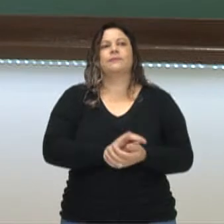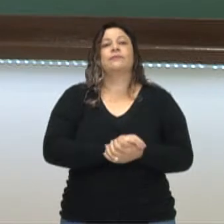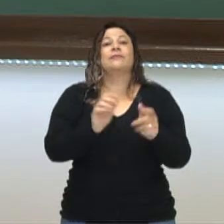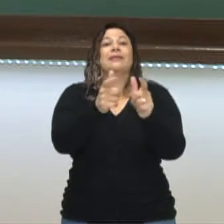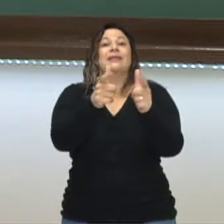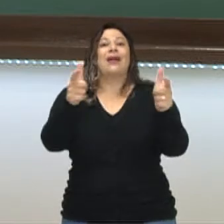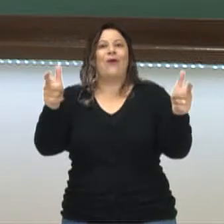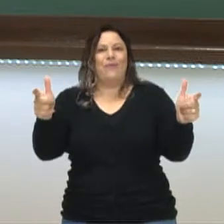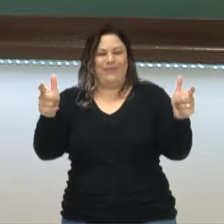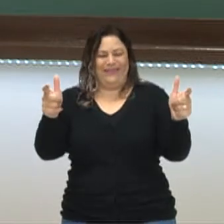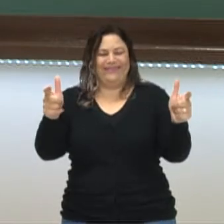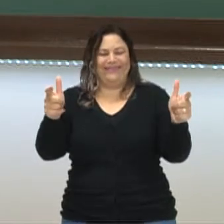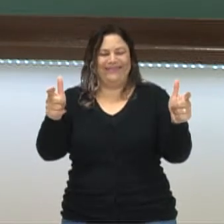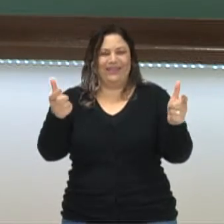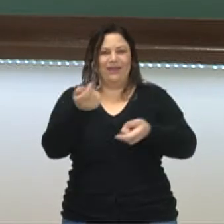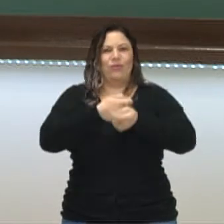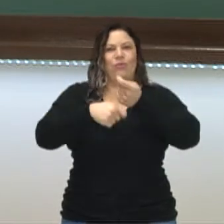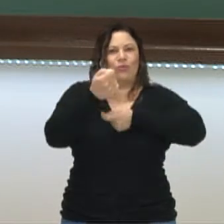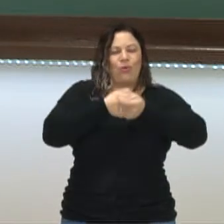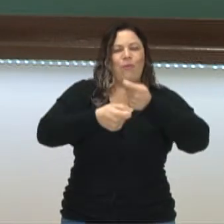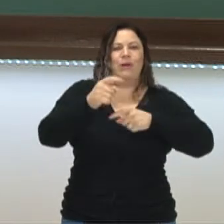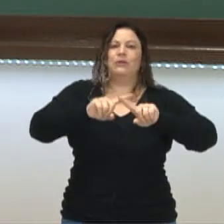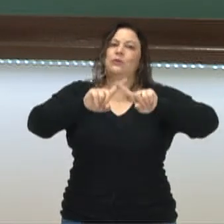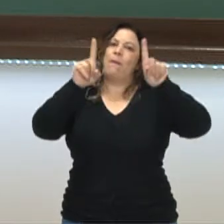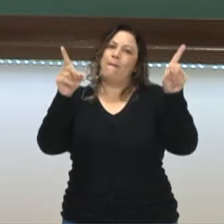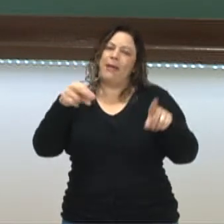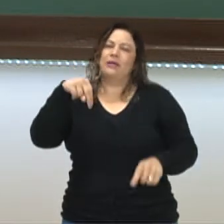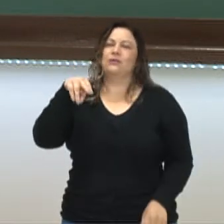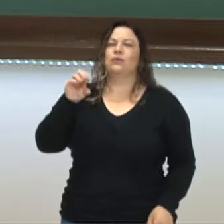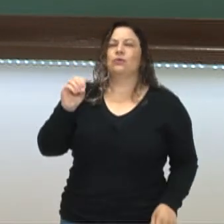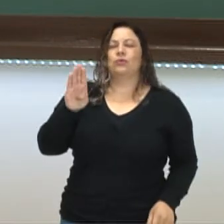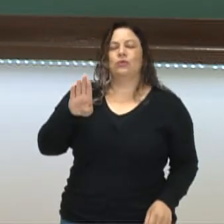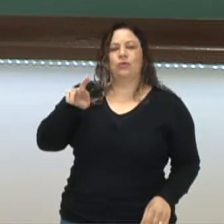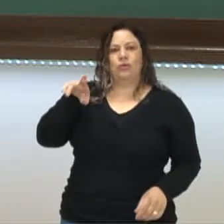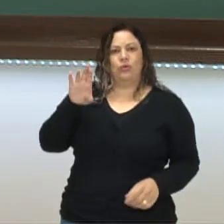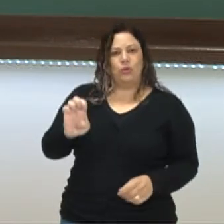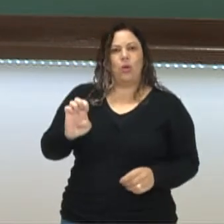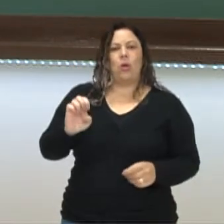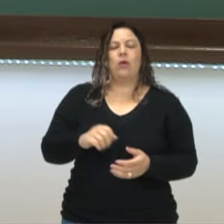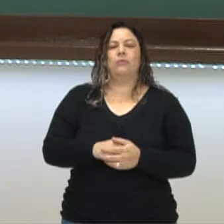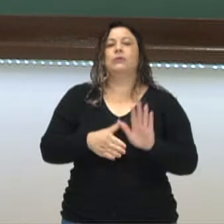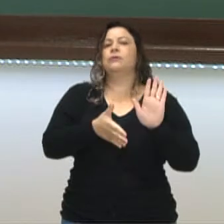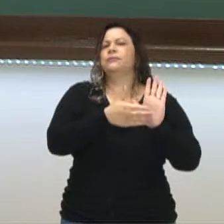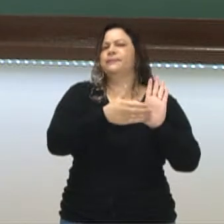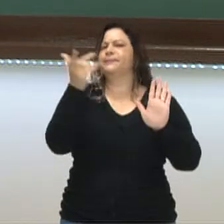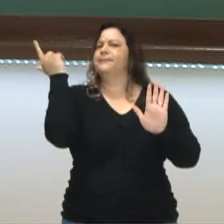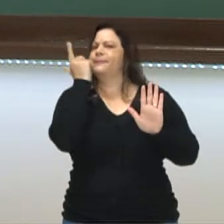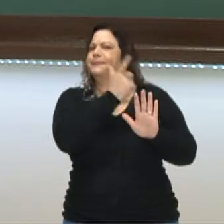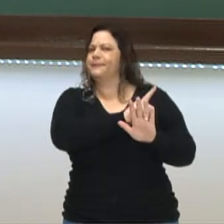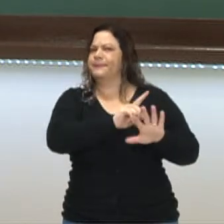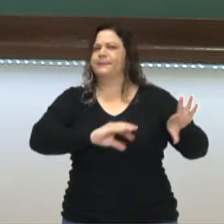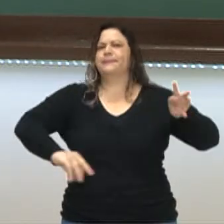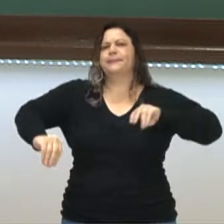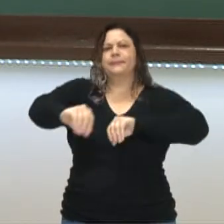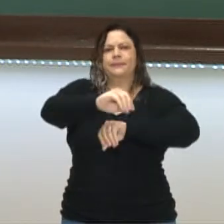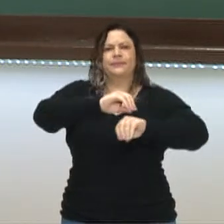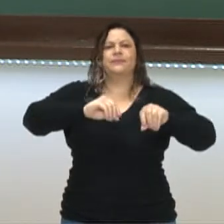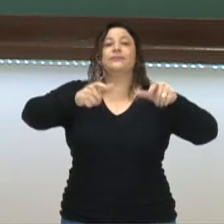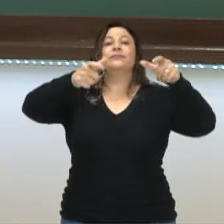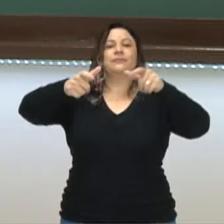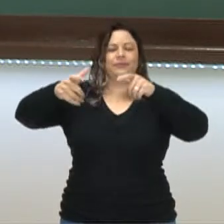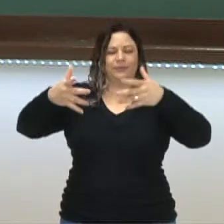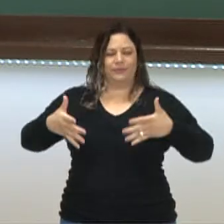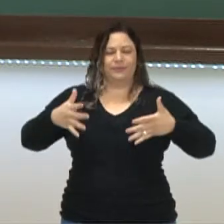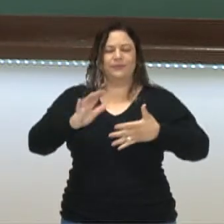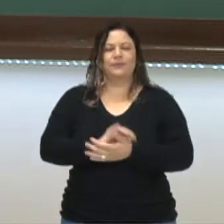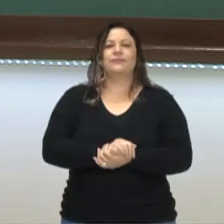Aumentar o comércio deles. Já os nobres, eles tinham o propósito de conquistar terras para eles. E as